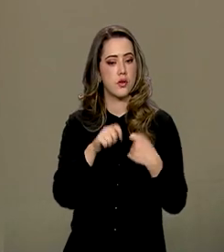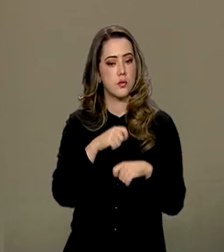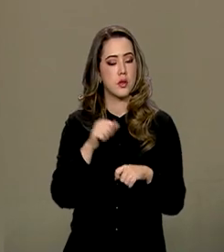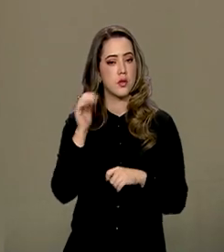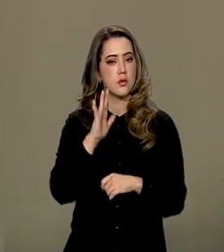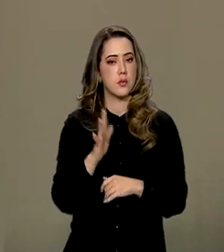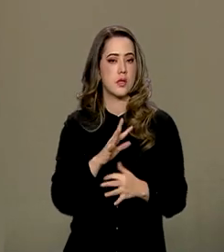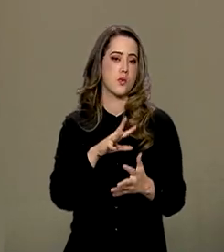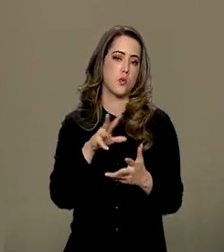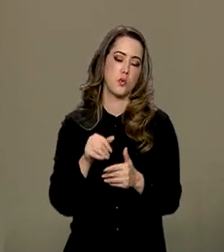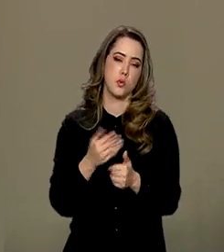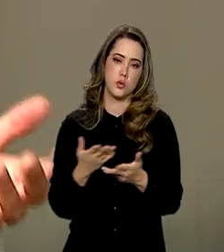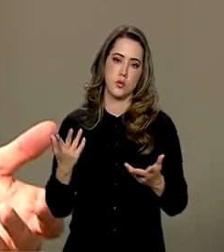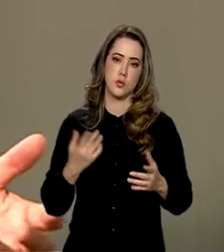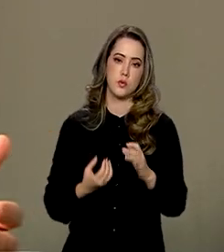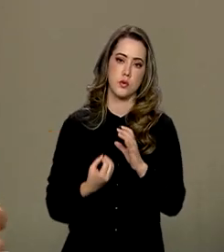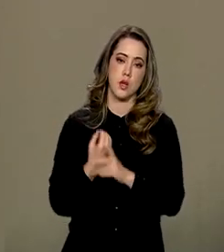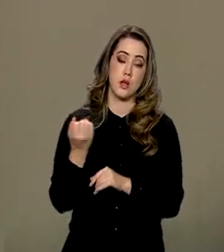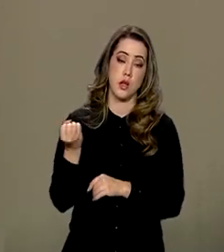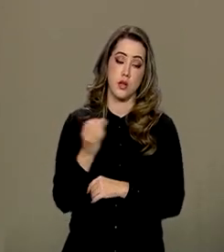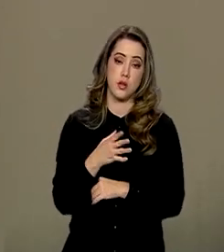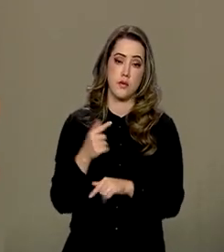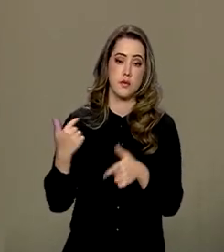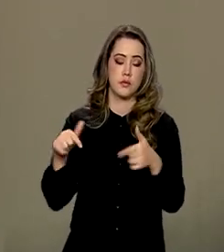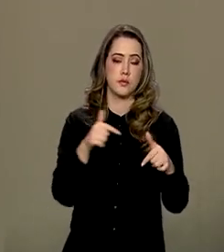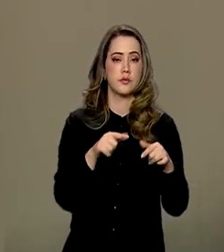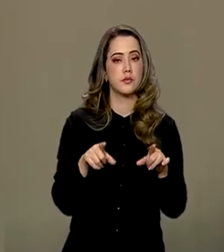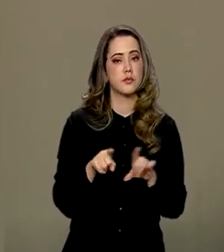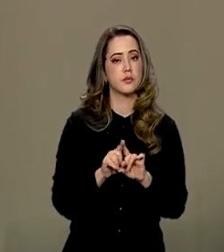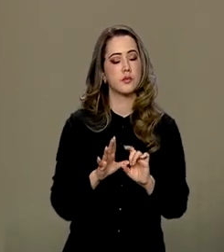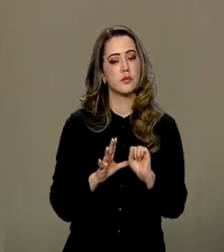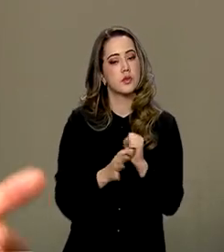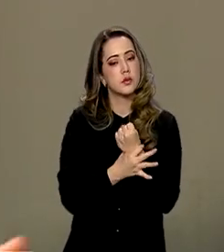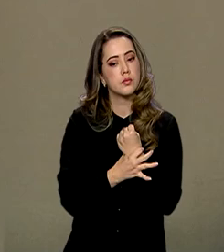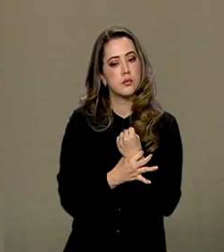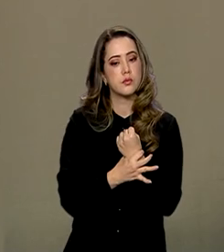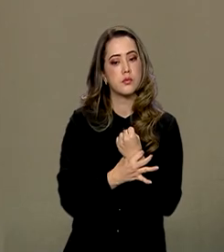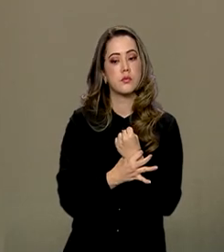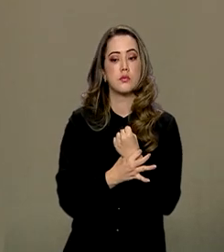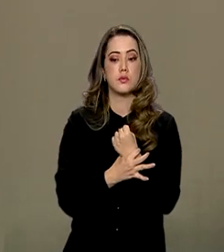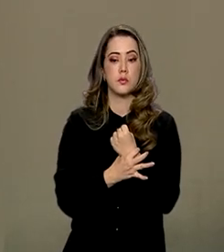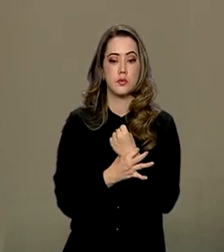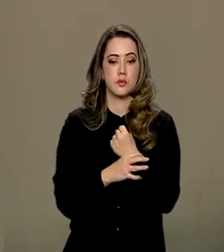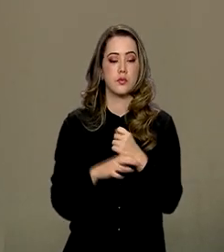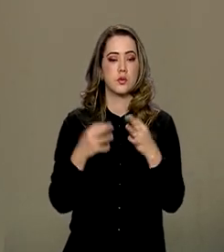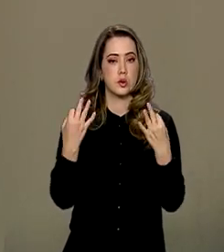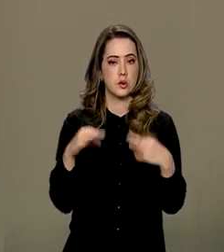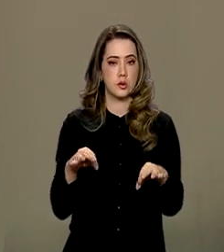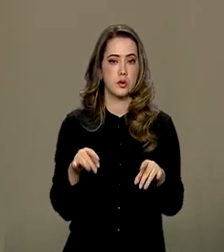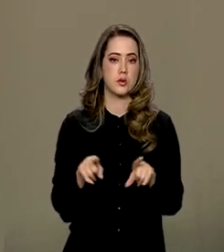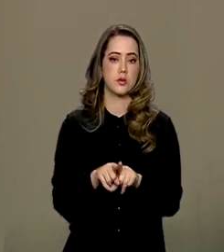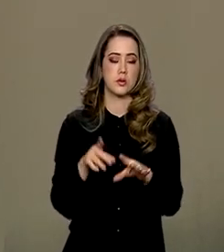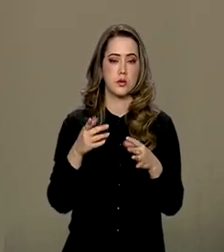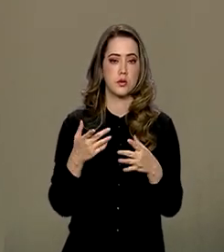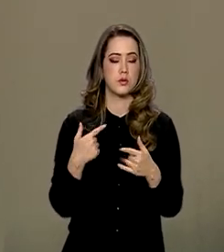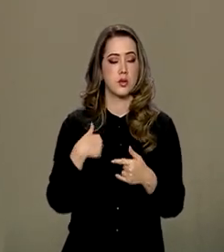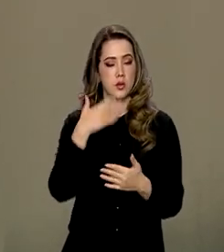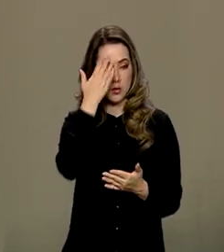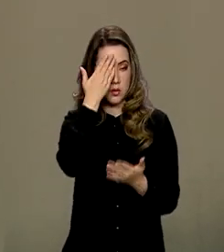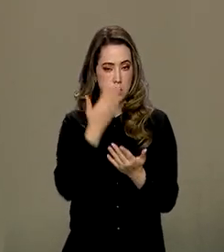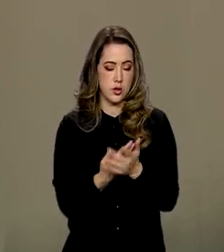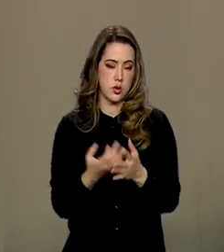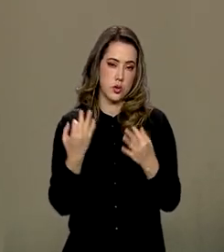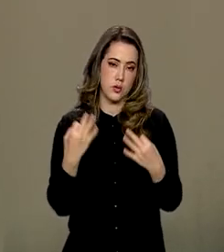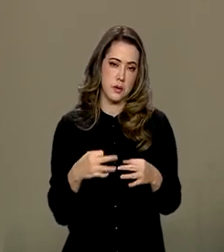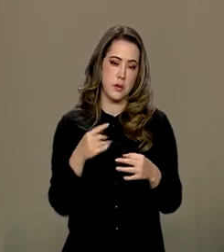economia global, gerar novos empregos, seguro, formal, enfim. E eu tenho certeza